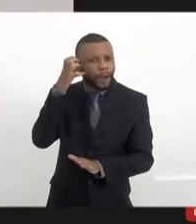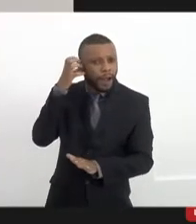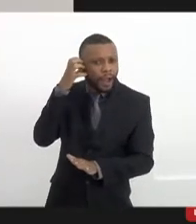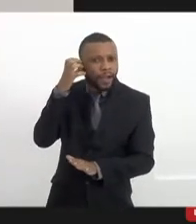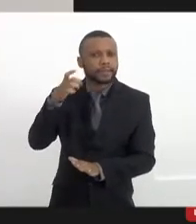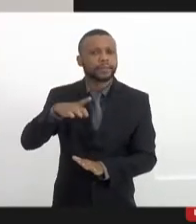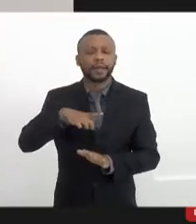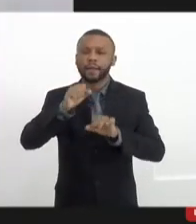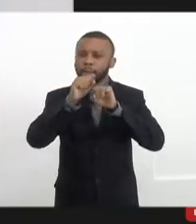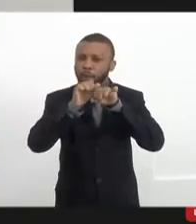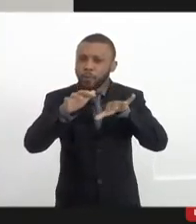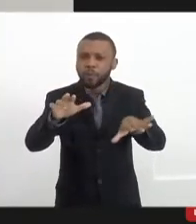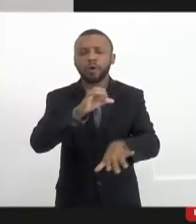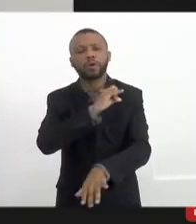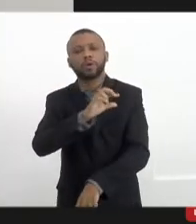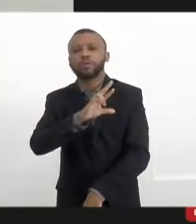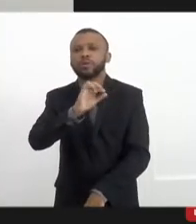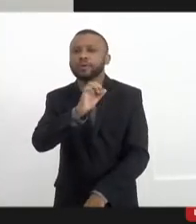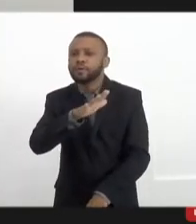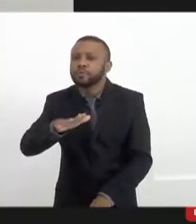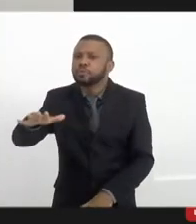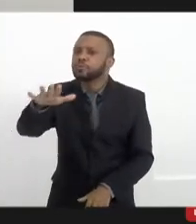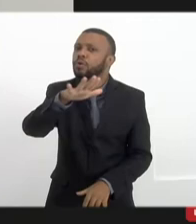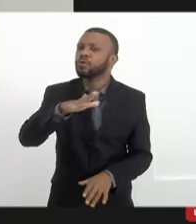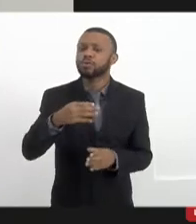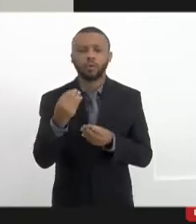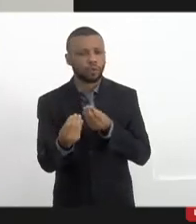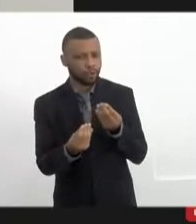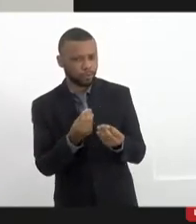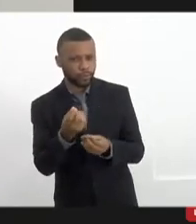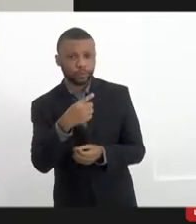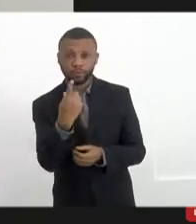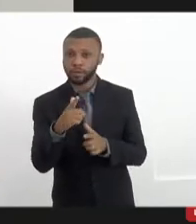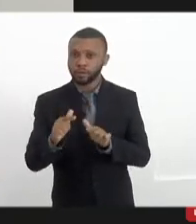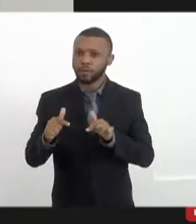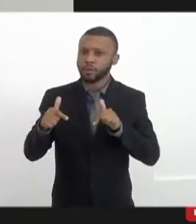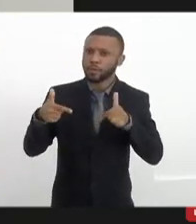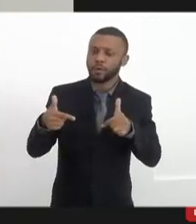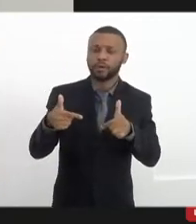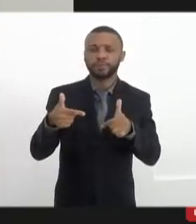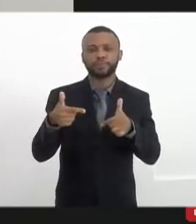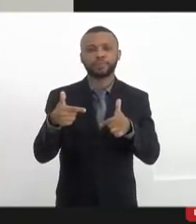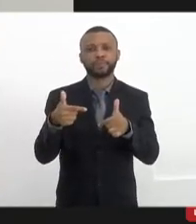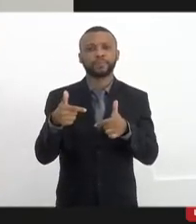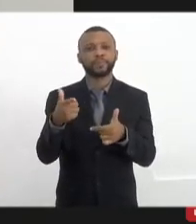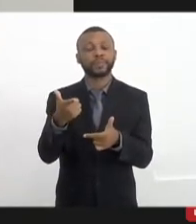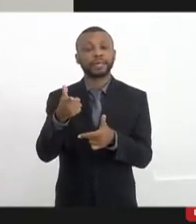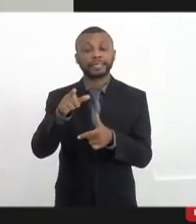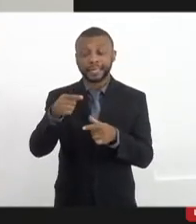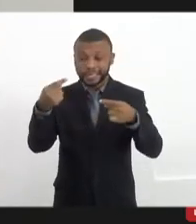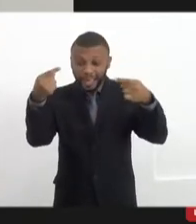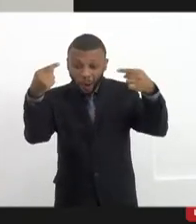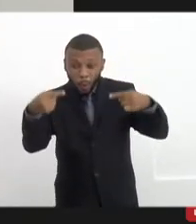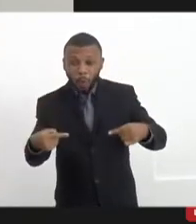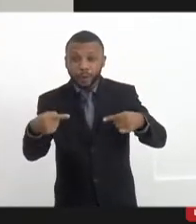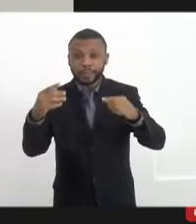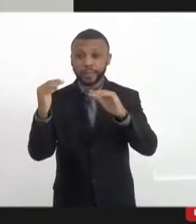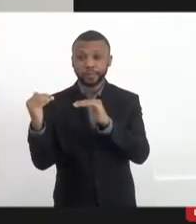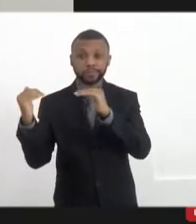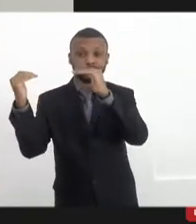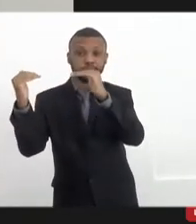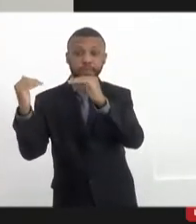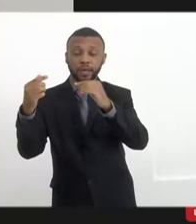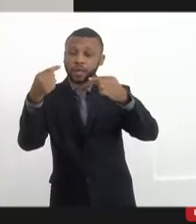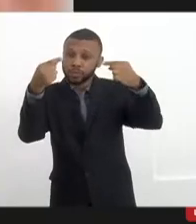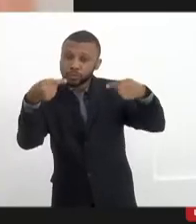pegue todo o estado do Rio de Janeiro? Como é que a gente faz se a gente quiser, nessa contra-hegemonia, disputar no